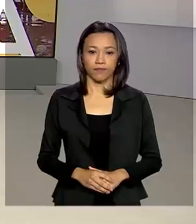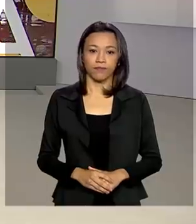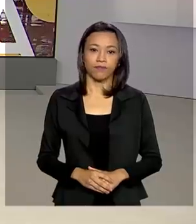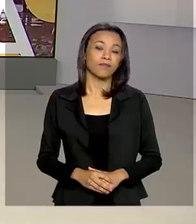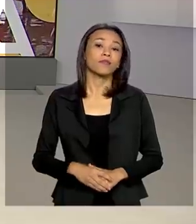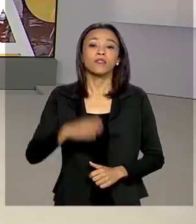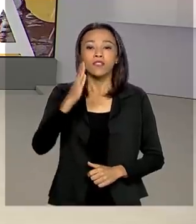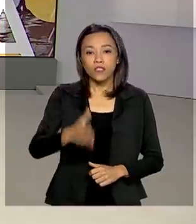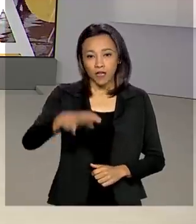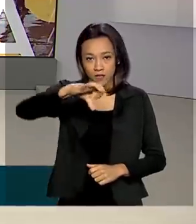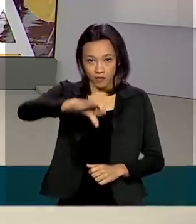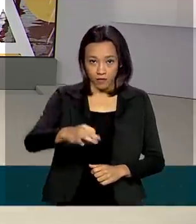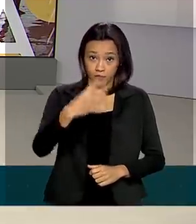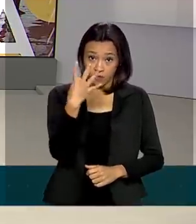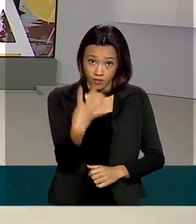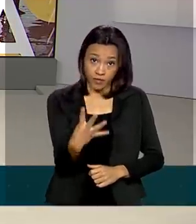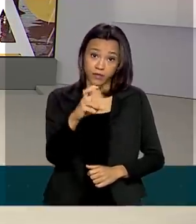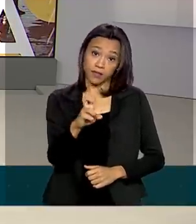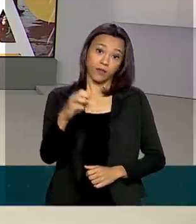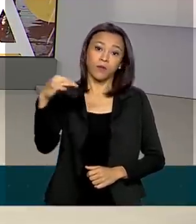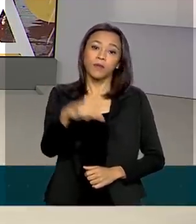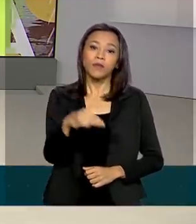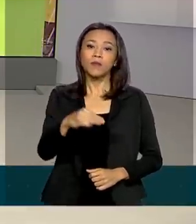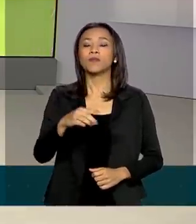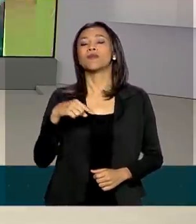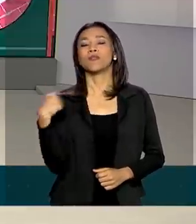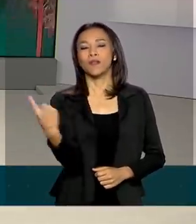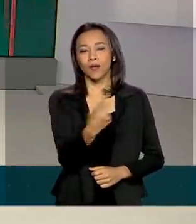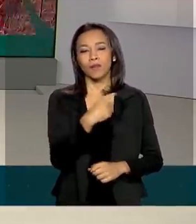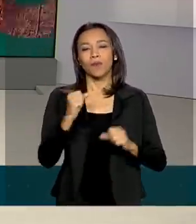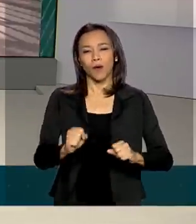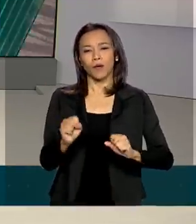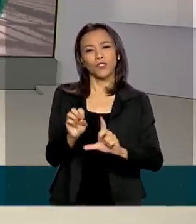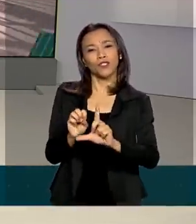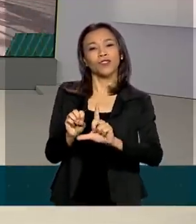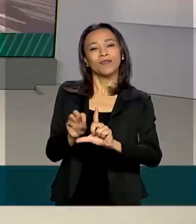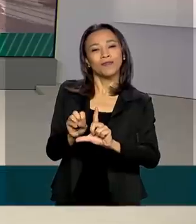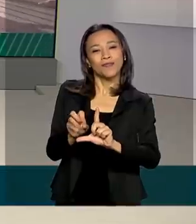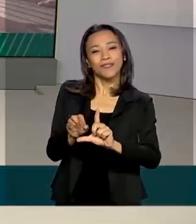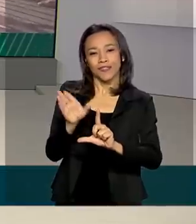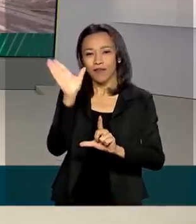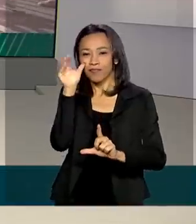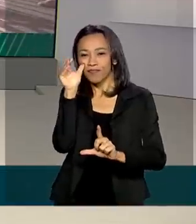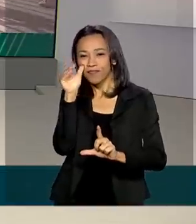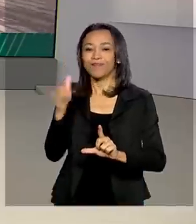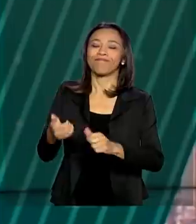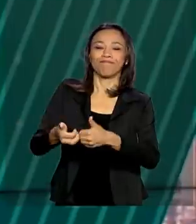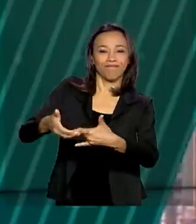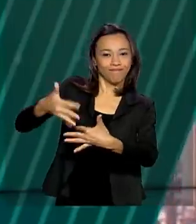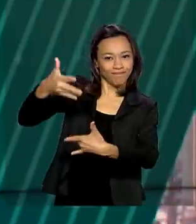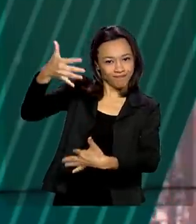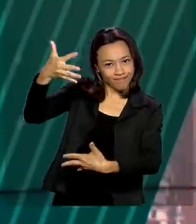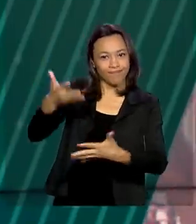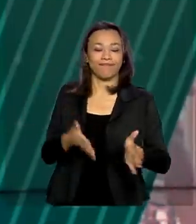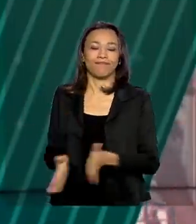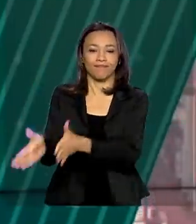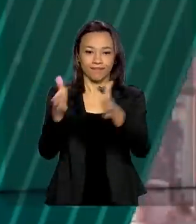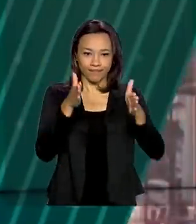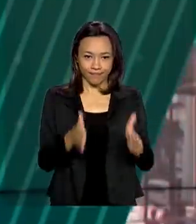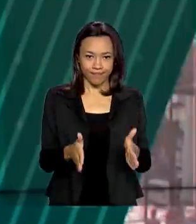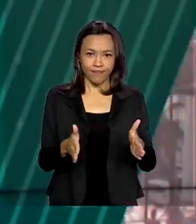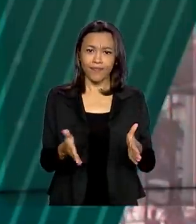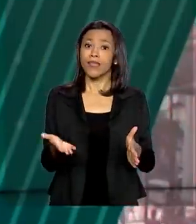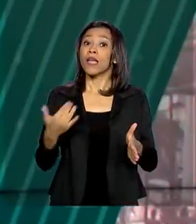São 9 horas e 45 minutos, nós estamos ao vivo também pelas redes sociais. Em